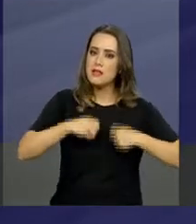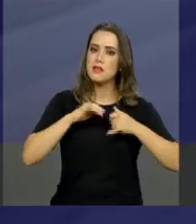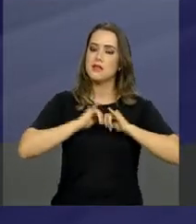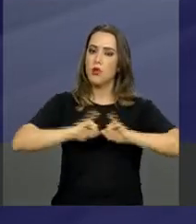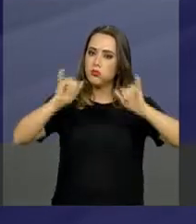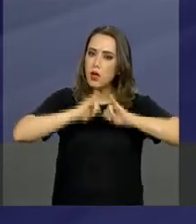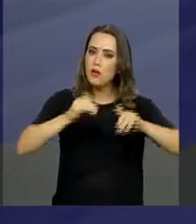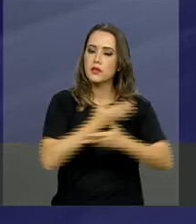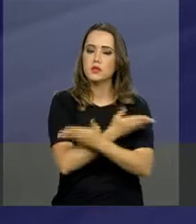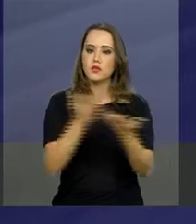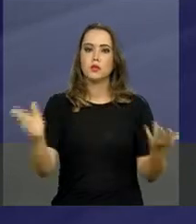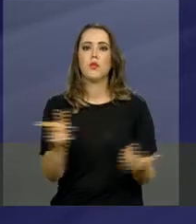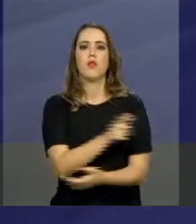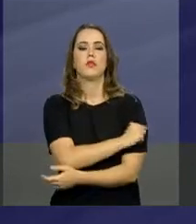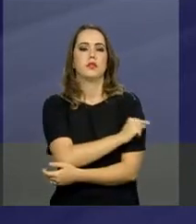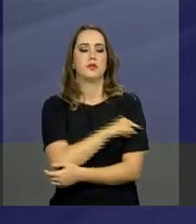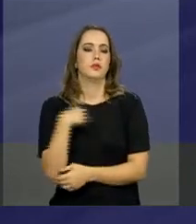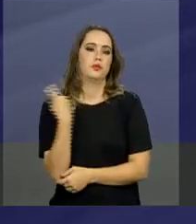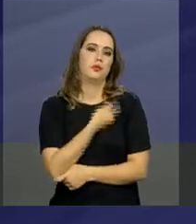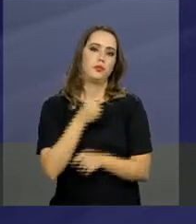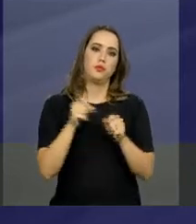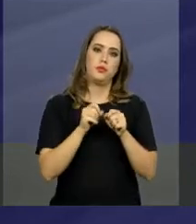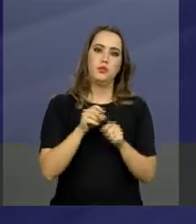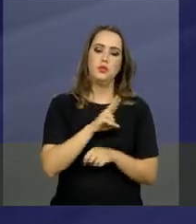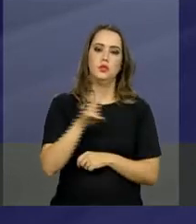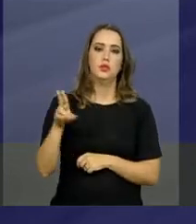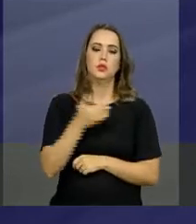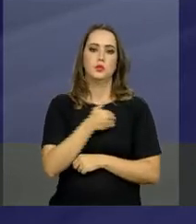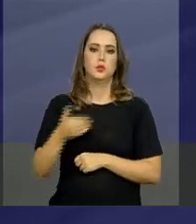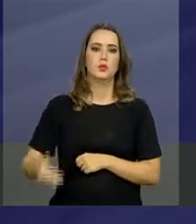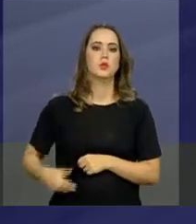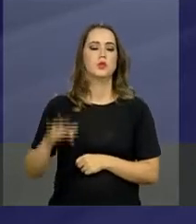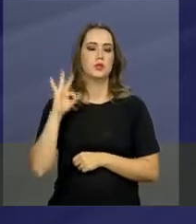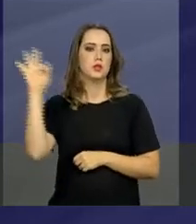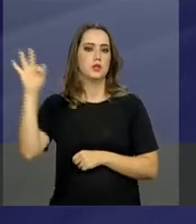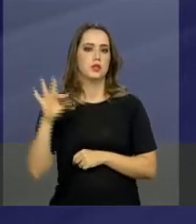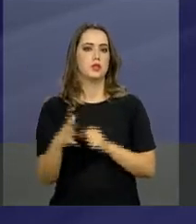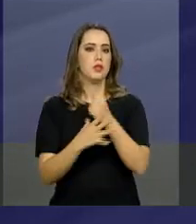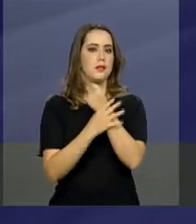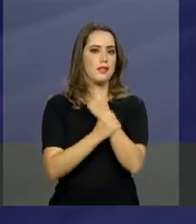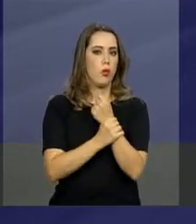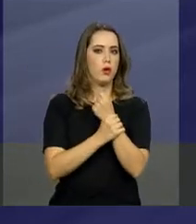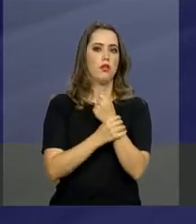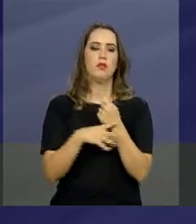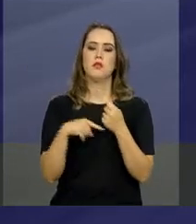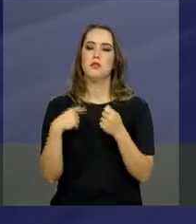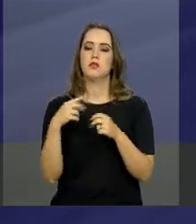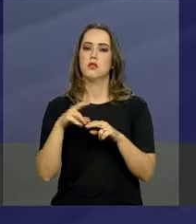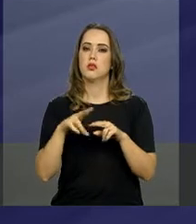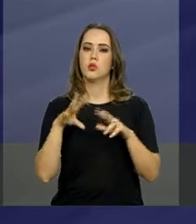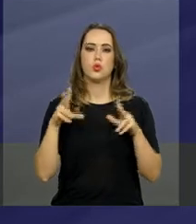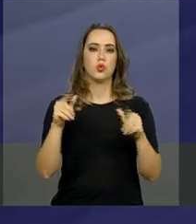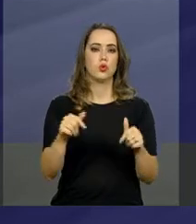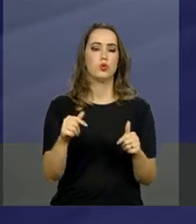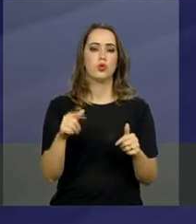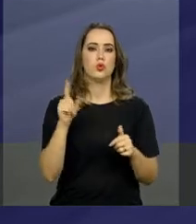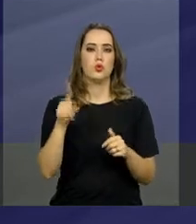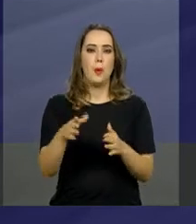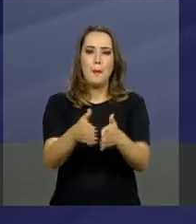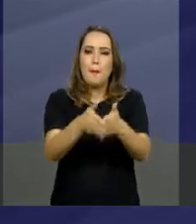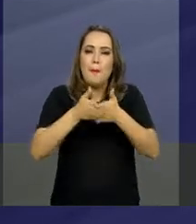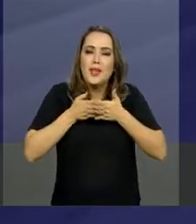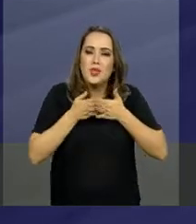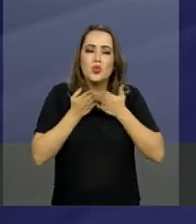que nós fazemos, em nome do governo federal, em nome da segurança, em nome de todos, um